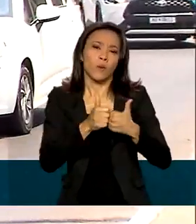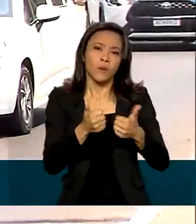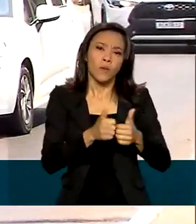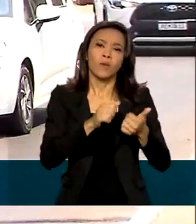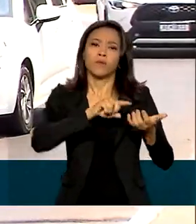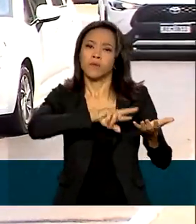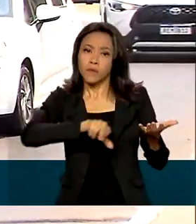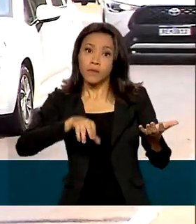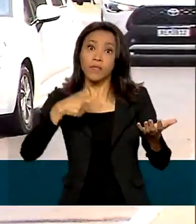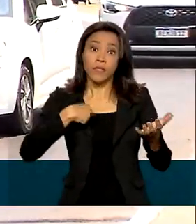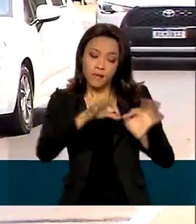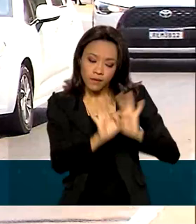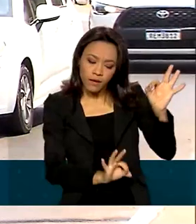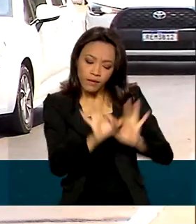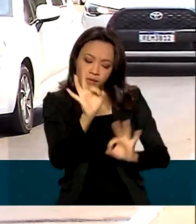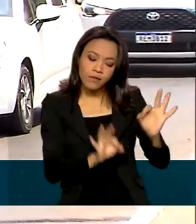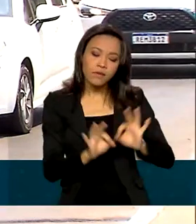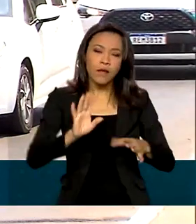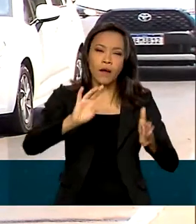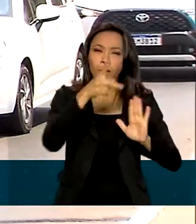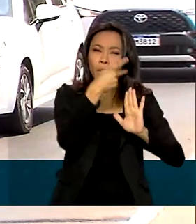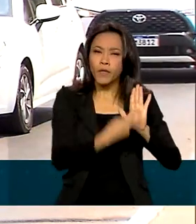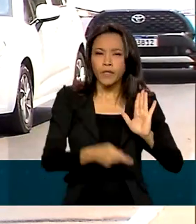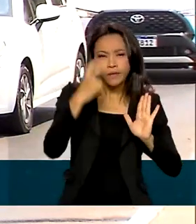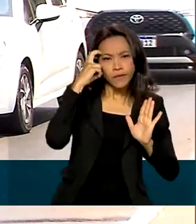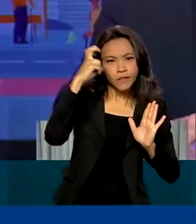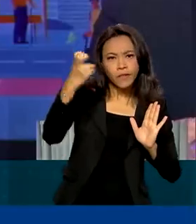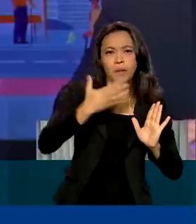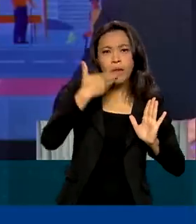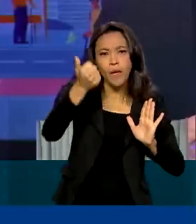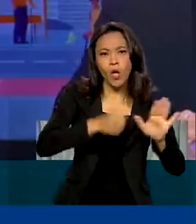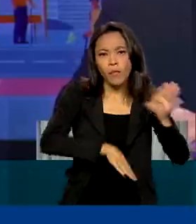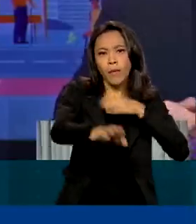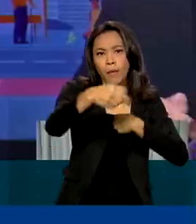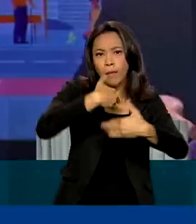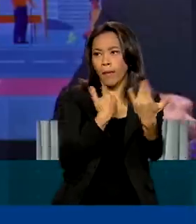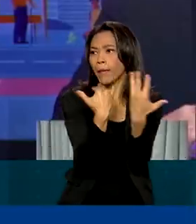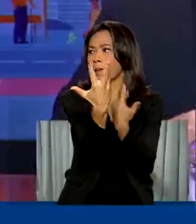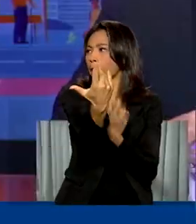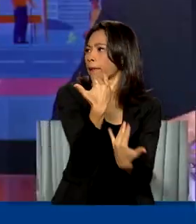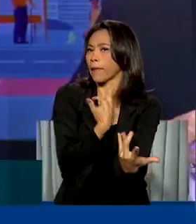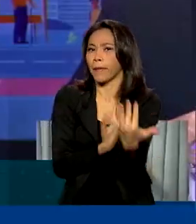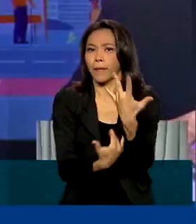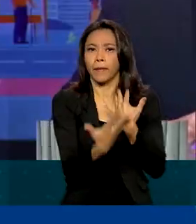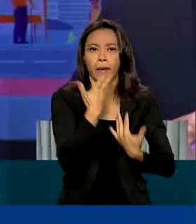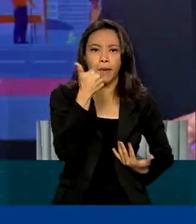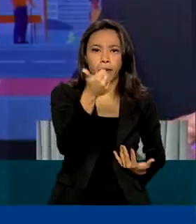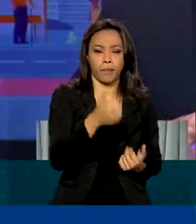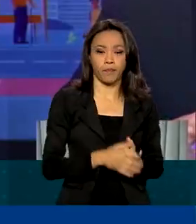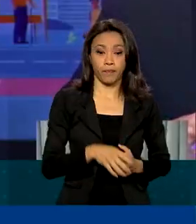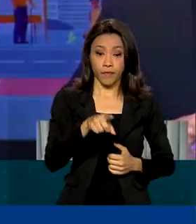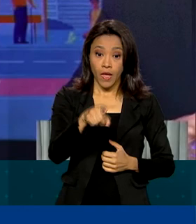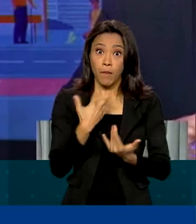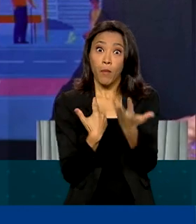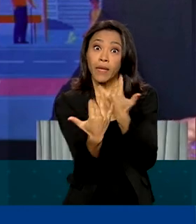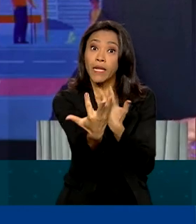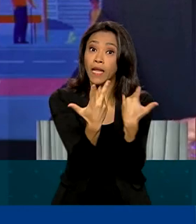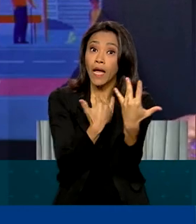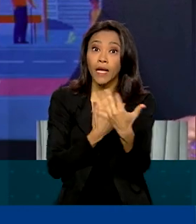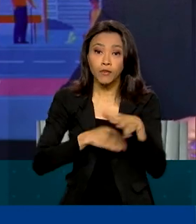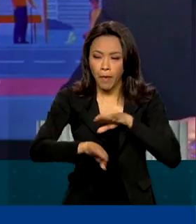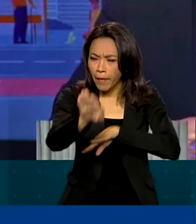sistemas inteligentes que garantam uma mobilidade melhor. A mobilidade urbana muda a dinâmica da cidade,